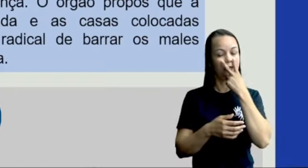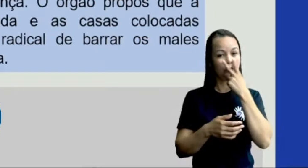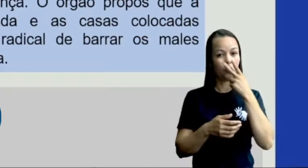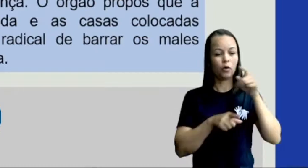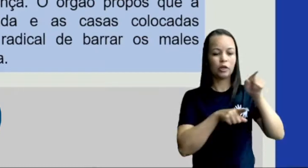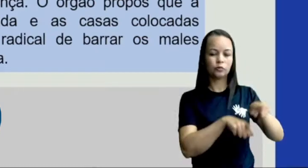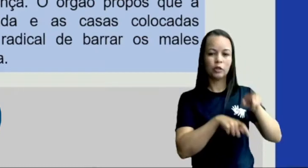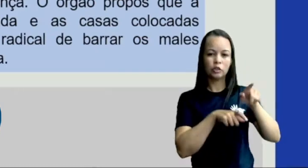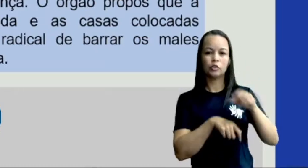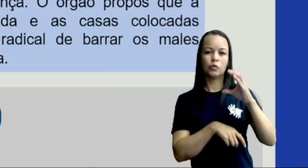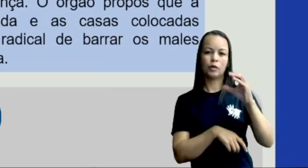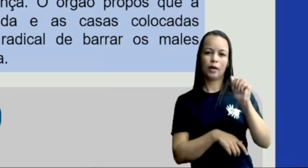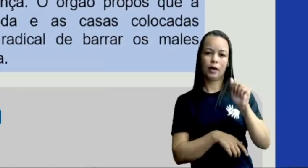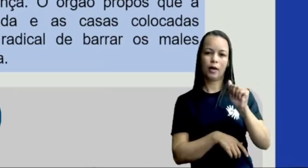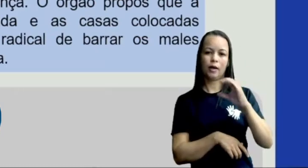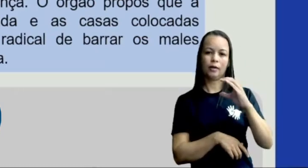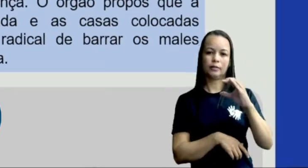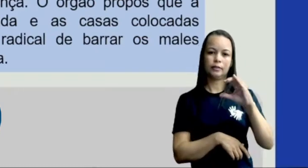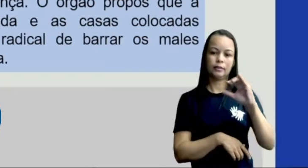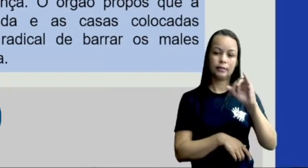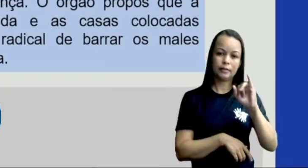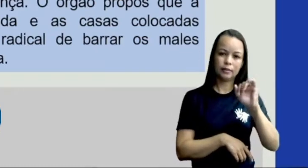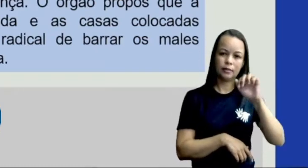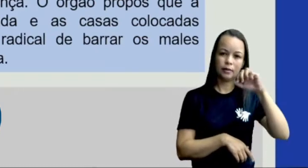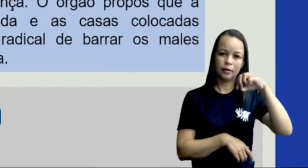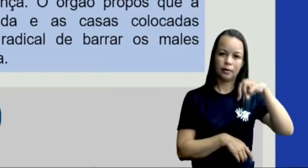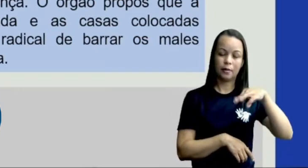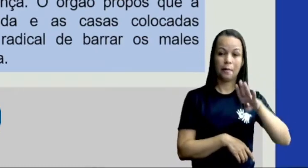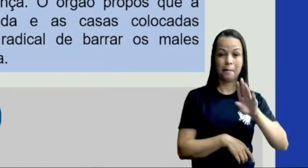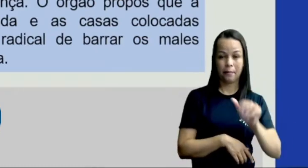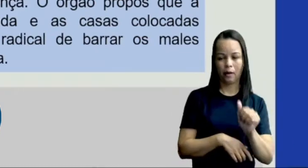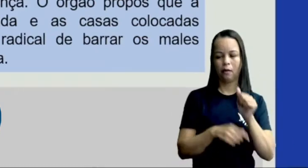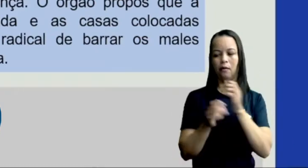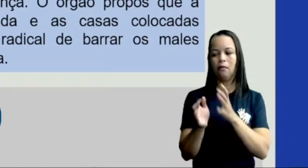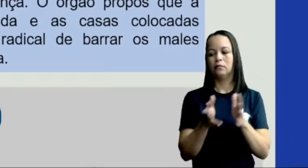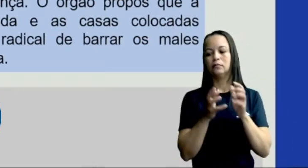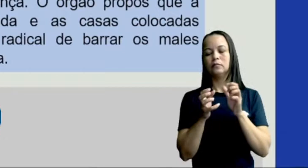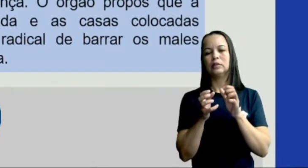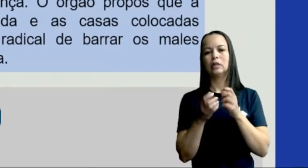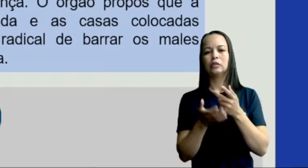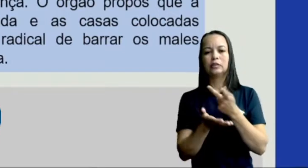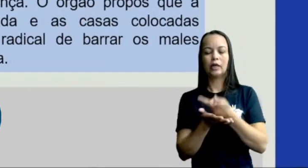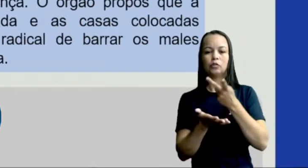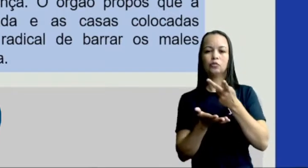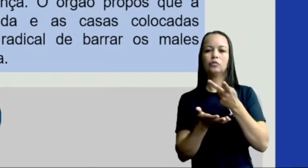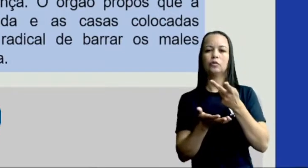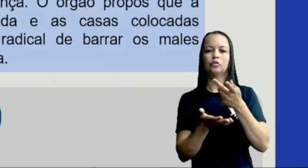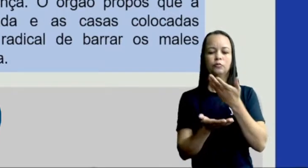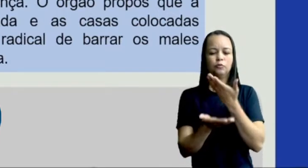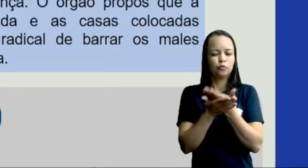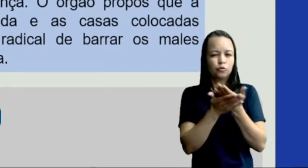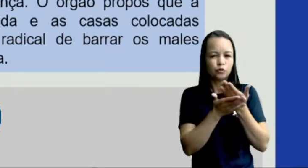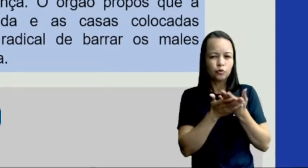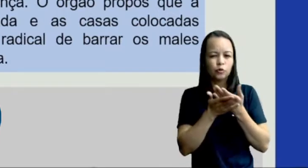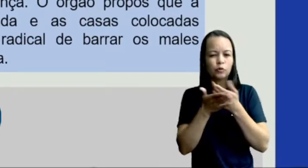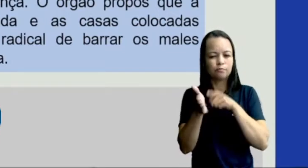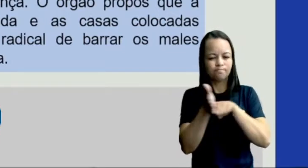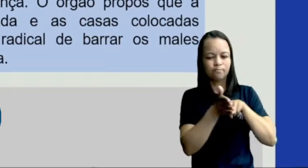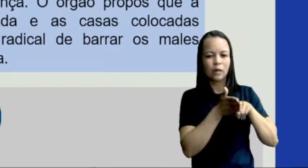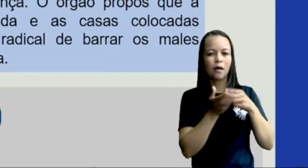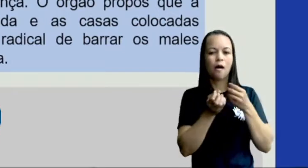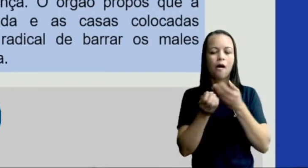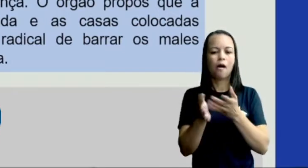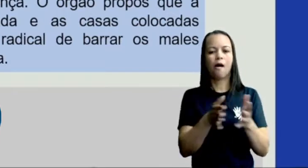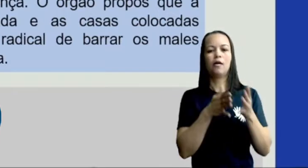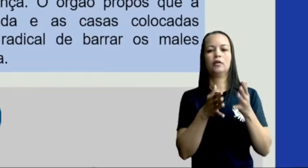zona rural. Artigos acadêmicos que dissertam sobre o ocorrido, destacam que a população